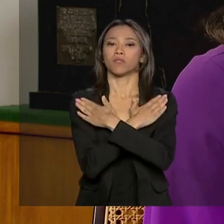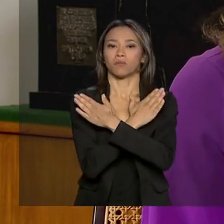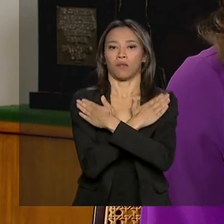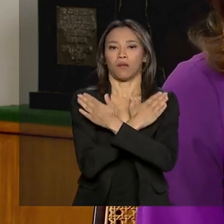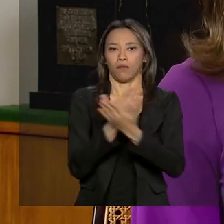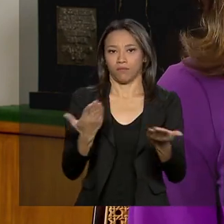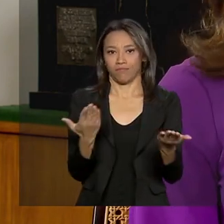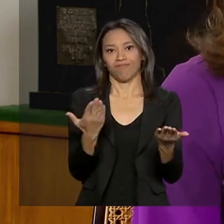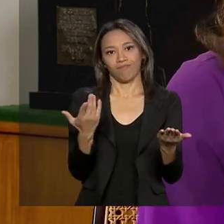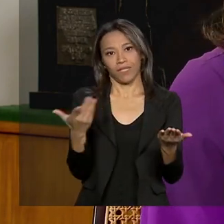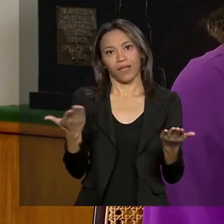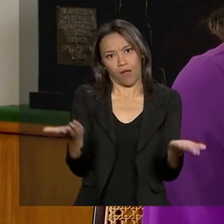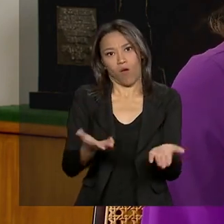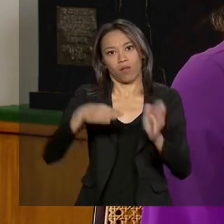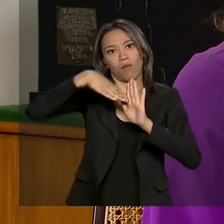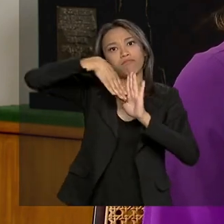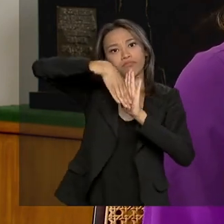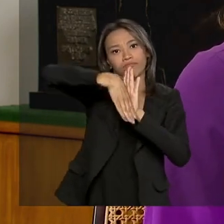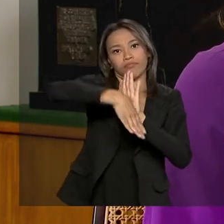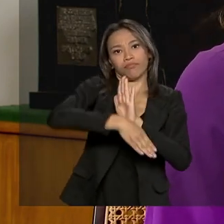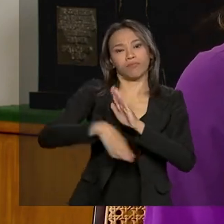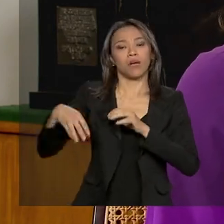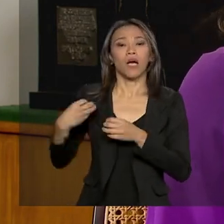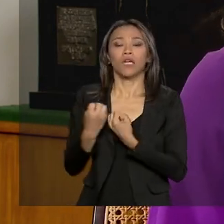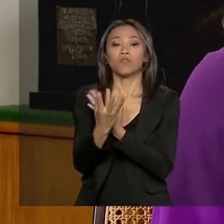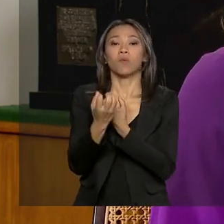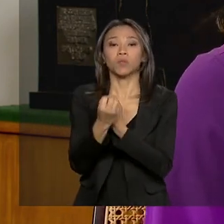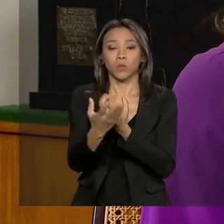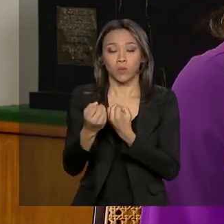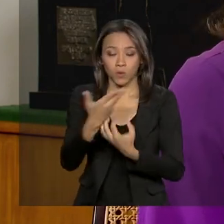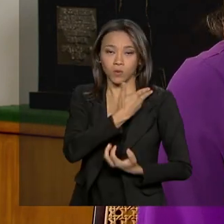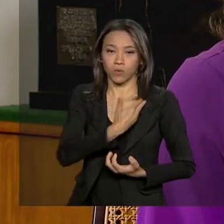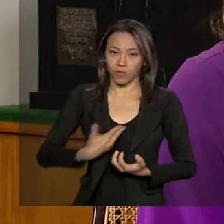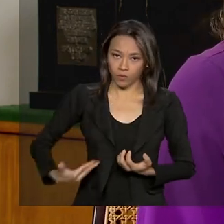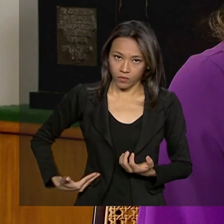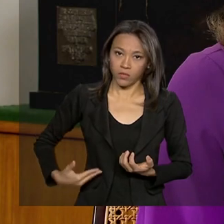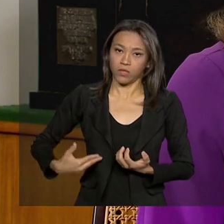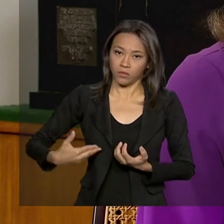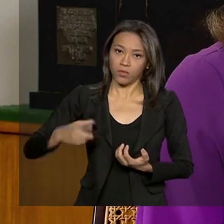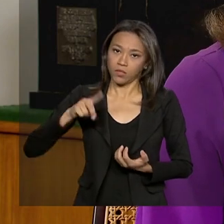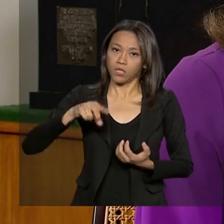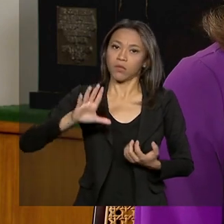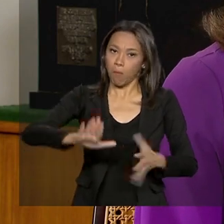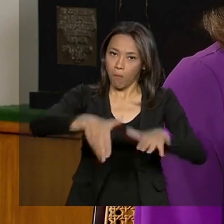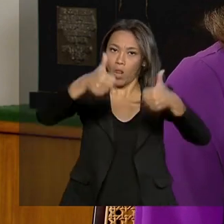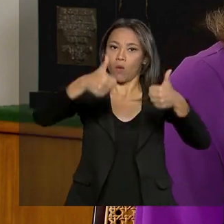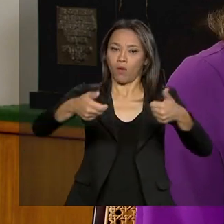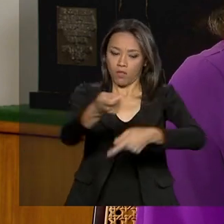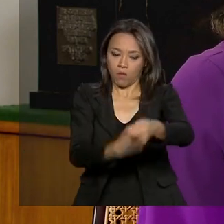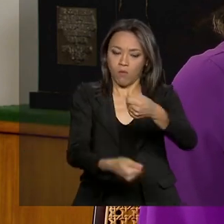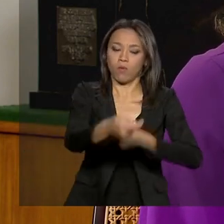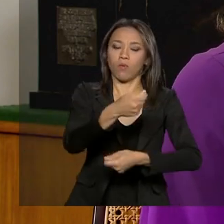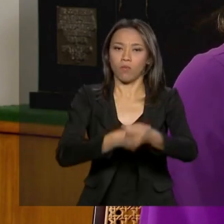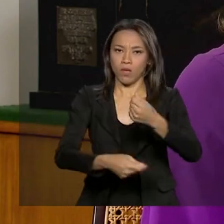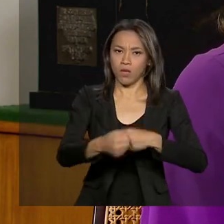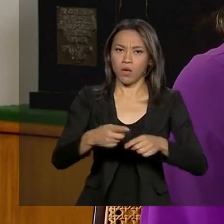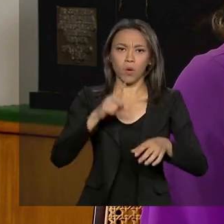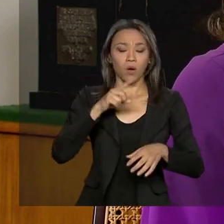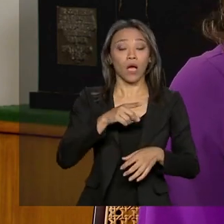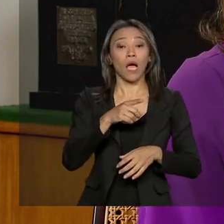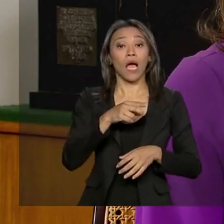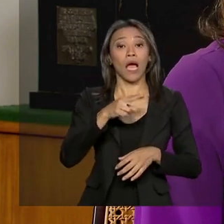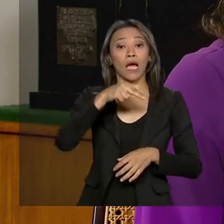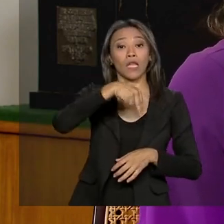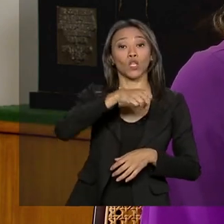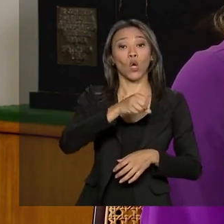está em queda, inclusive os índices econômicos do governo mostram uma melhora na economia. Aquela nota de risco do Brasil,